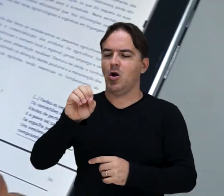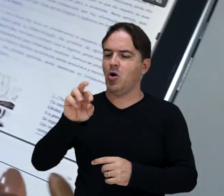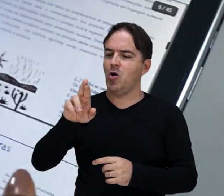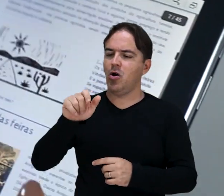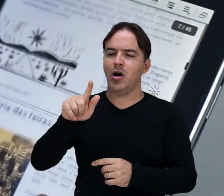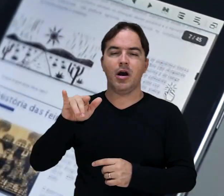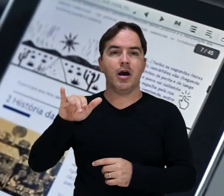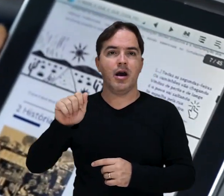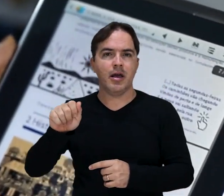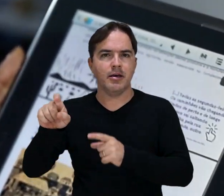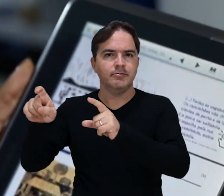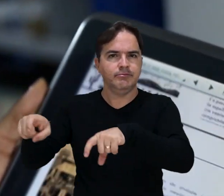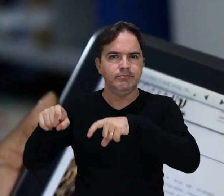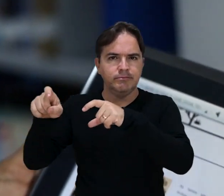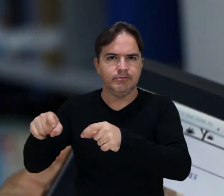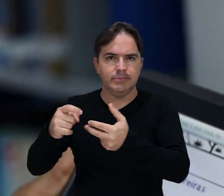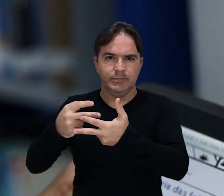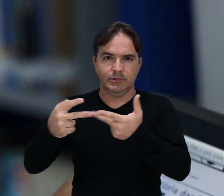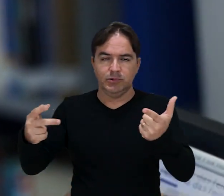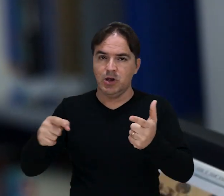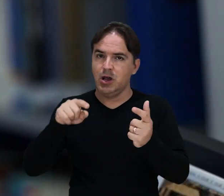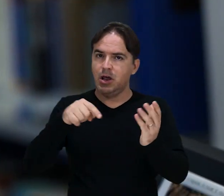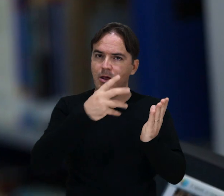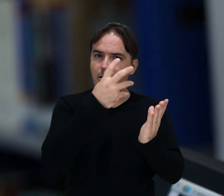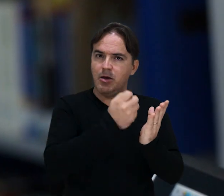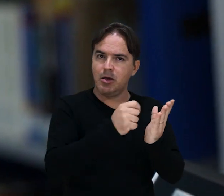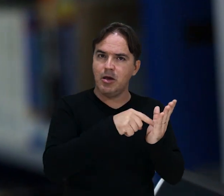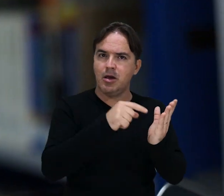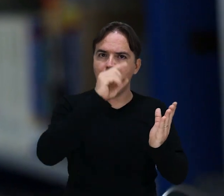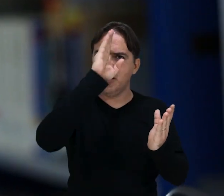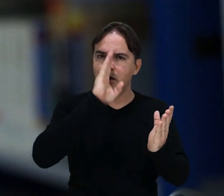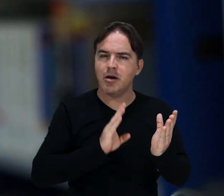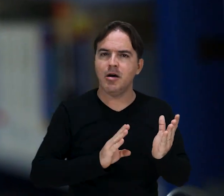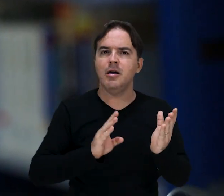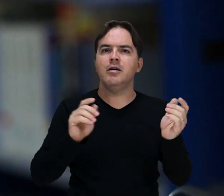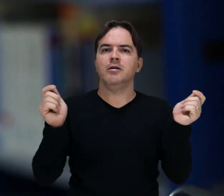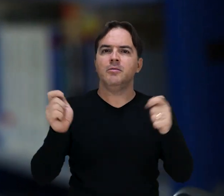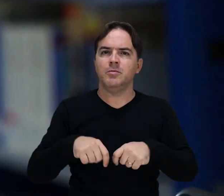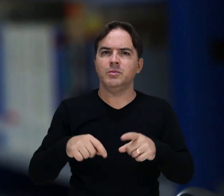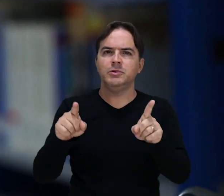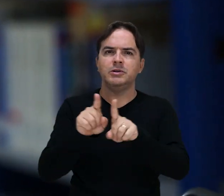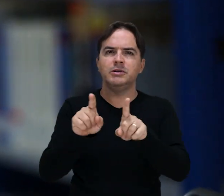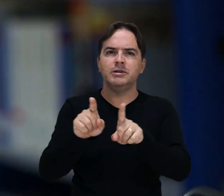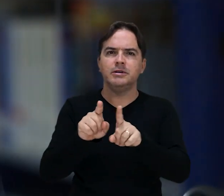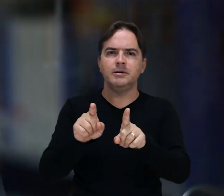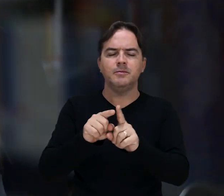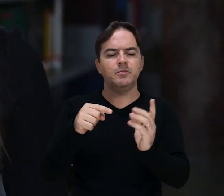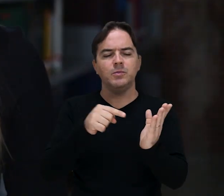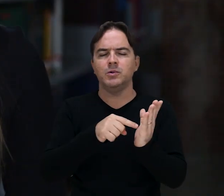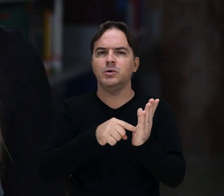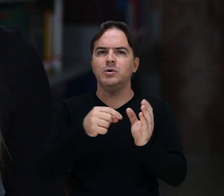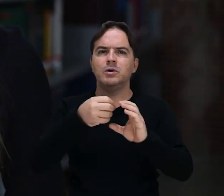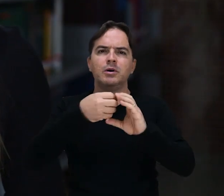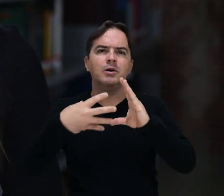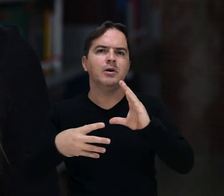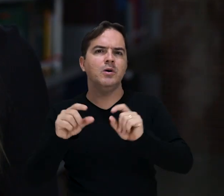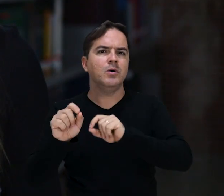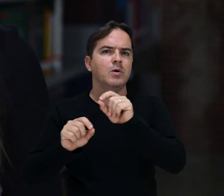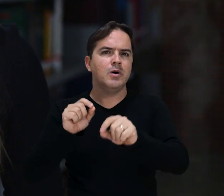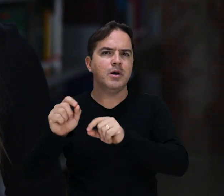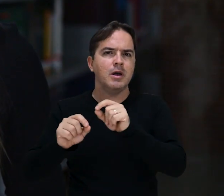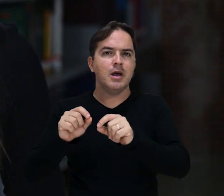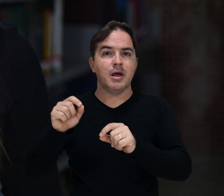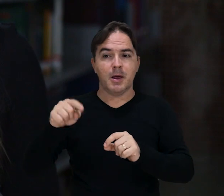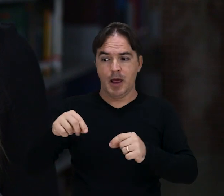e está disponível de forma gratuita no catálogo da biblioteca da Univásio. Uma característica importante dessa obra é a sua composição gráfica,